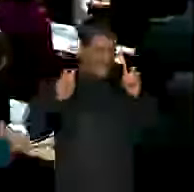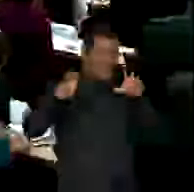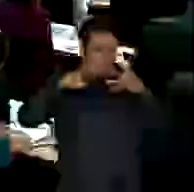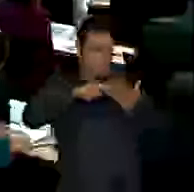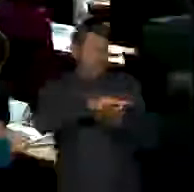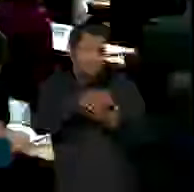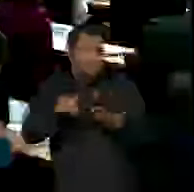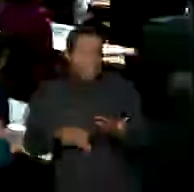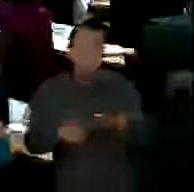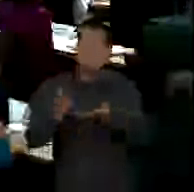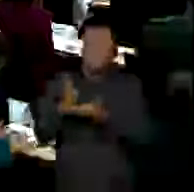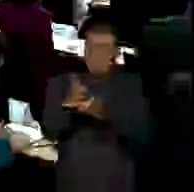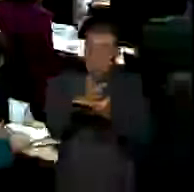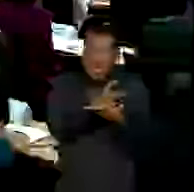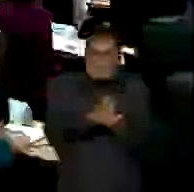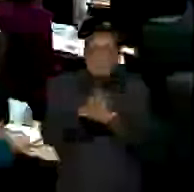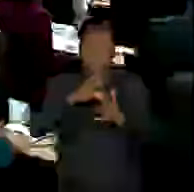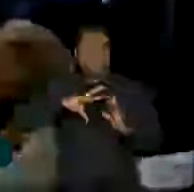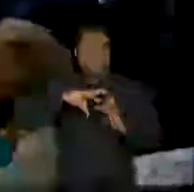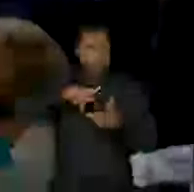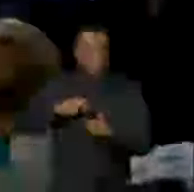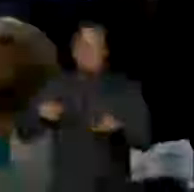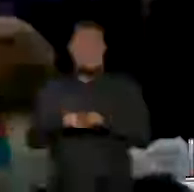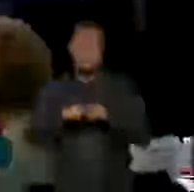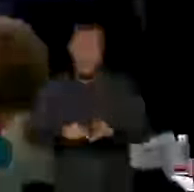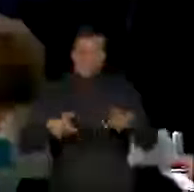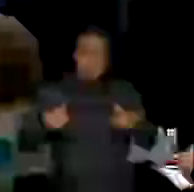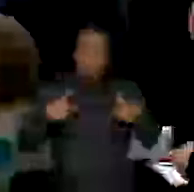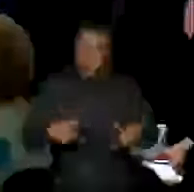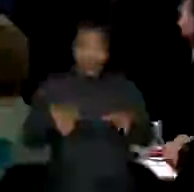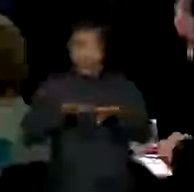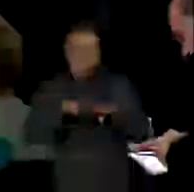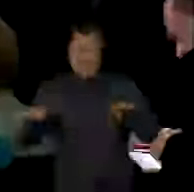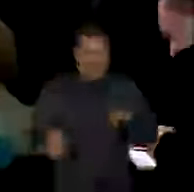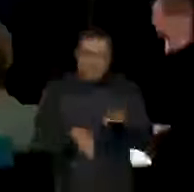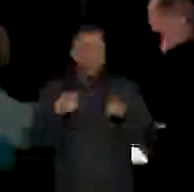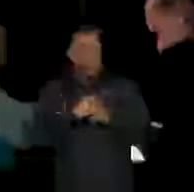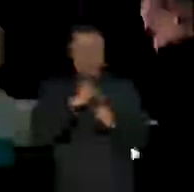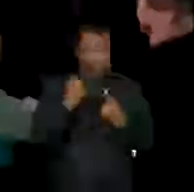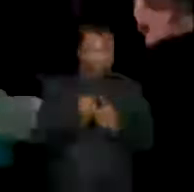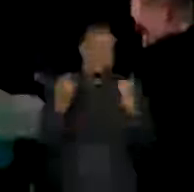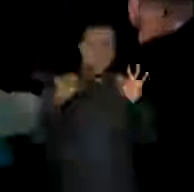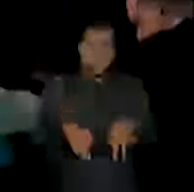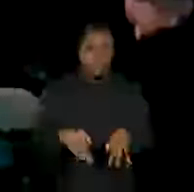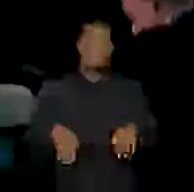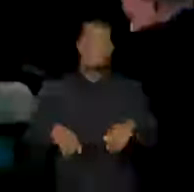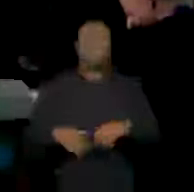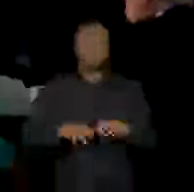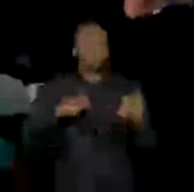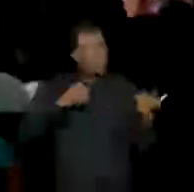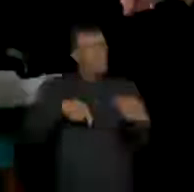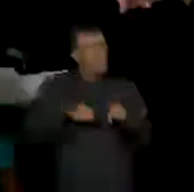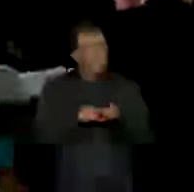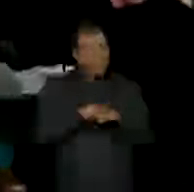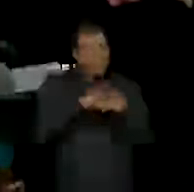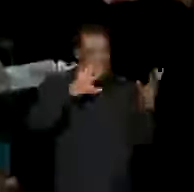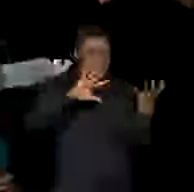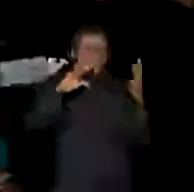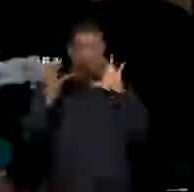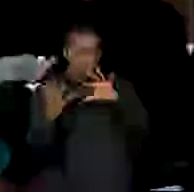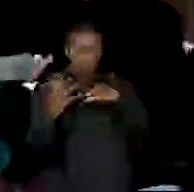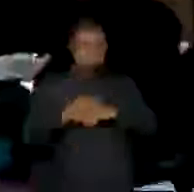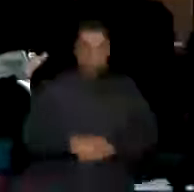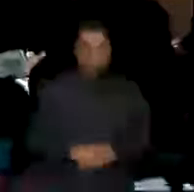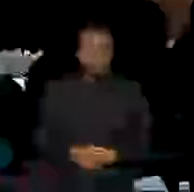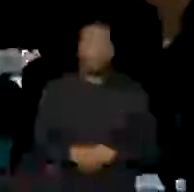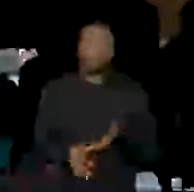tributação internacional e o combate às desigualdades e às mudanças climáticas. São aproximadamente